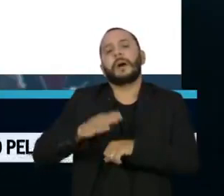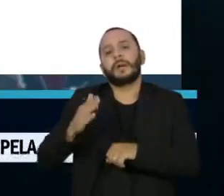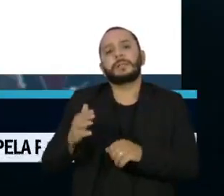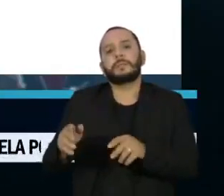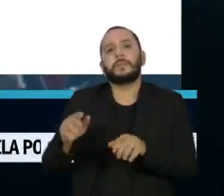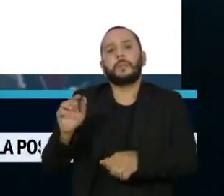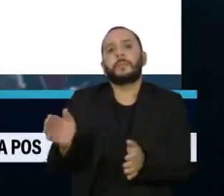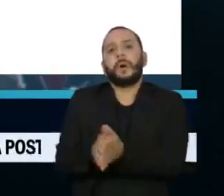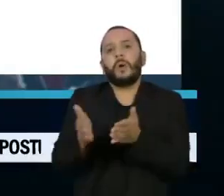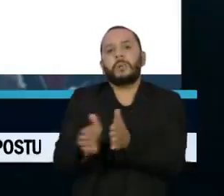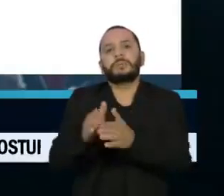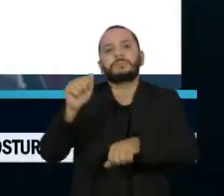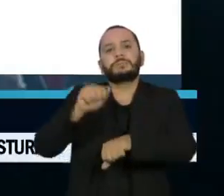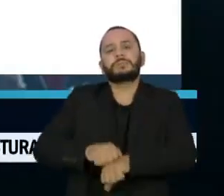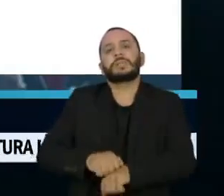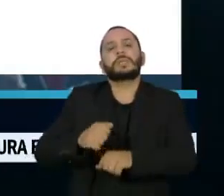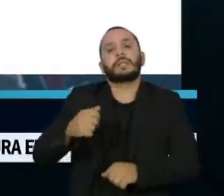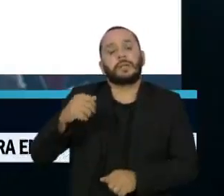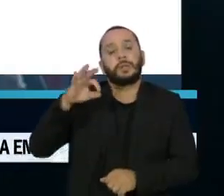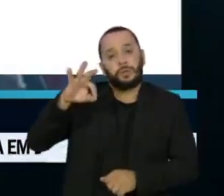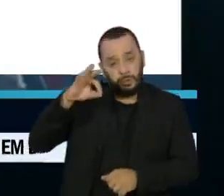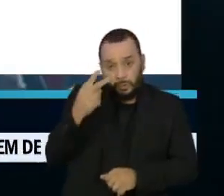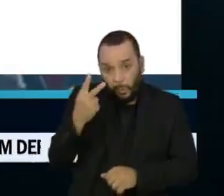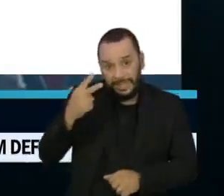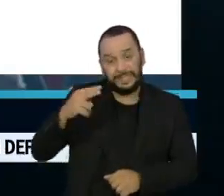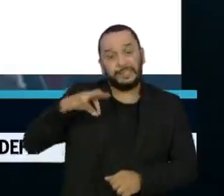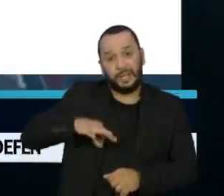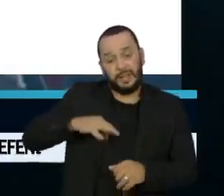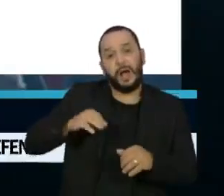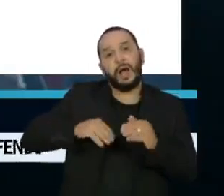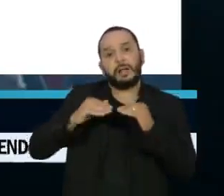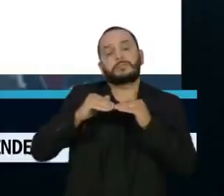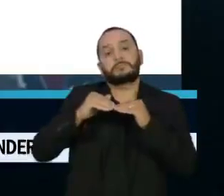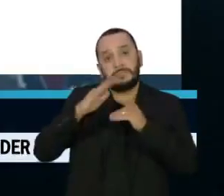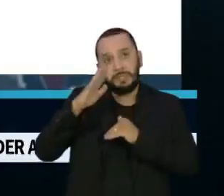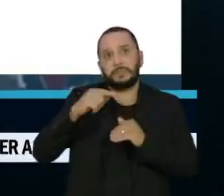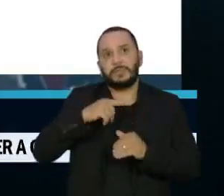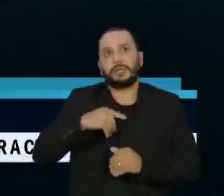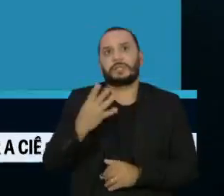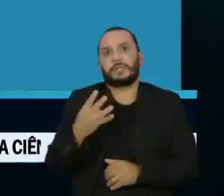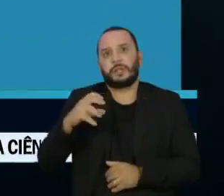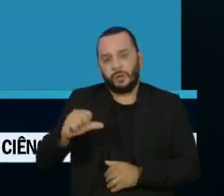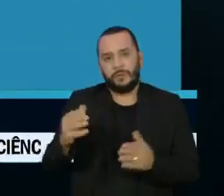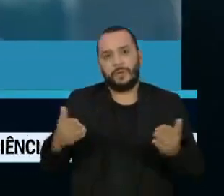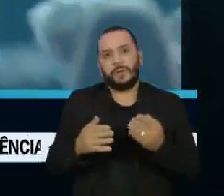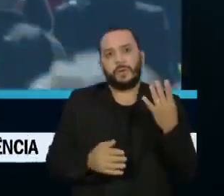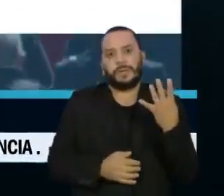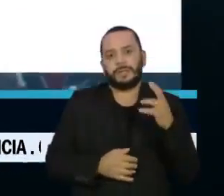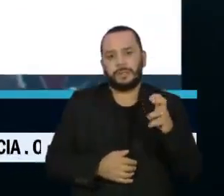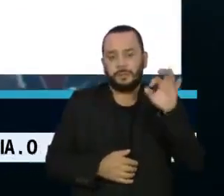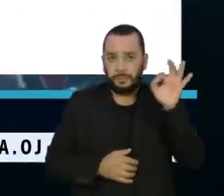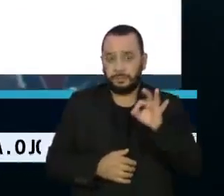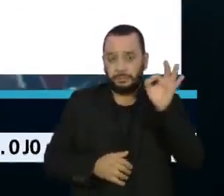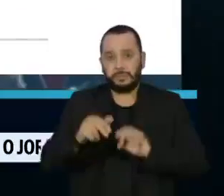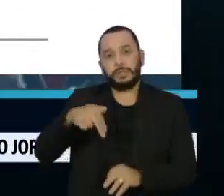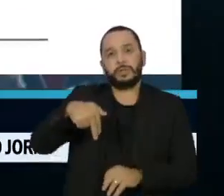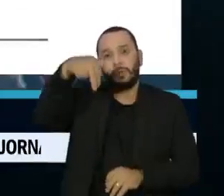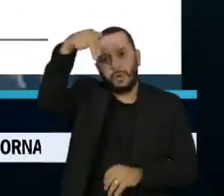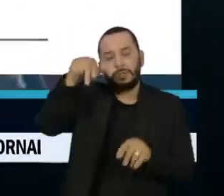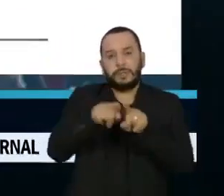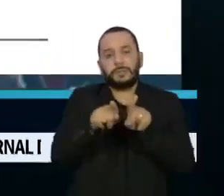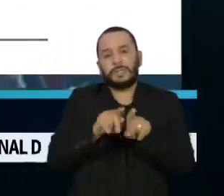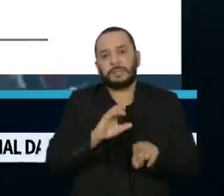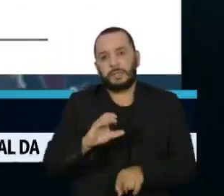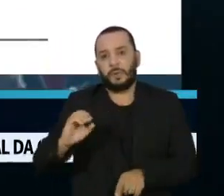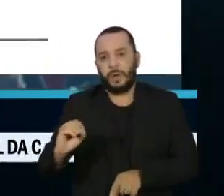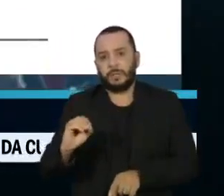ganham até dois salários mínimos, subindo de 39% para 45%. Nas regiões norte e centro-oeste, a